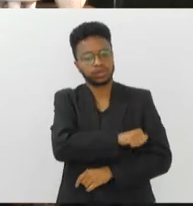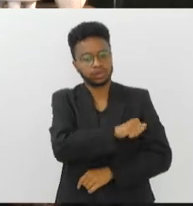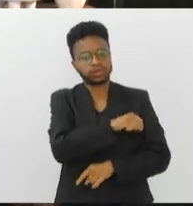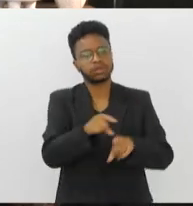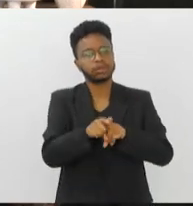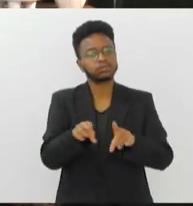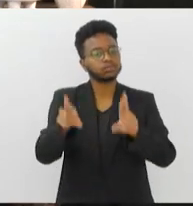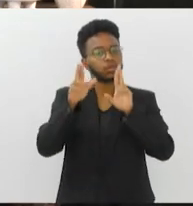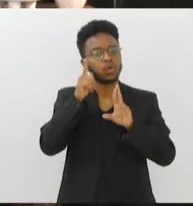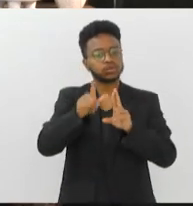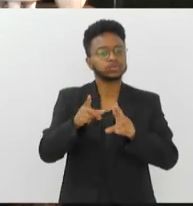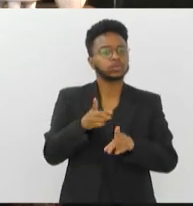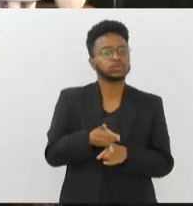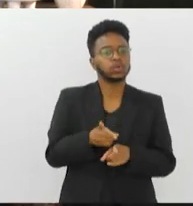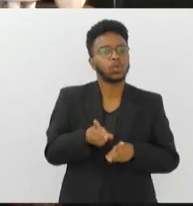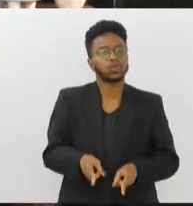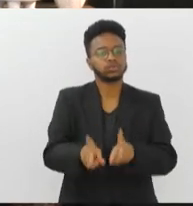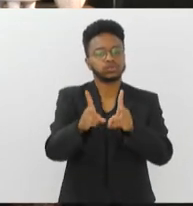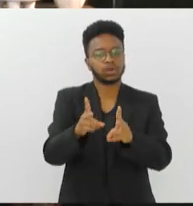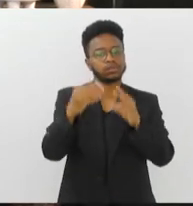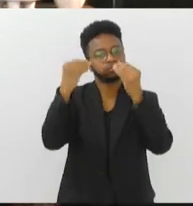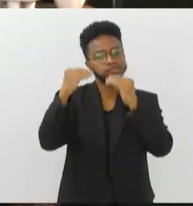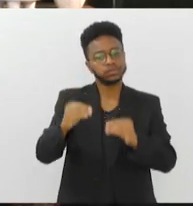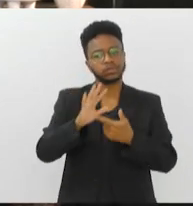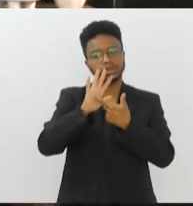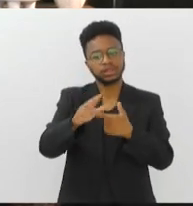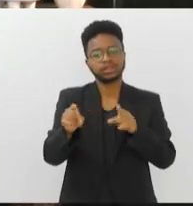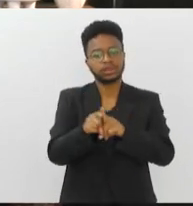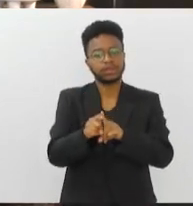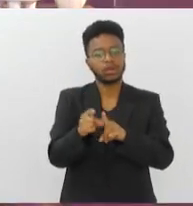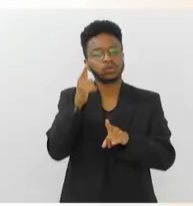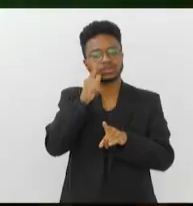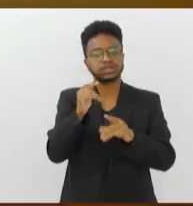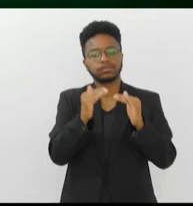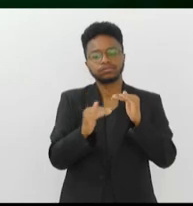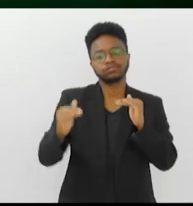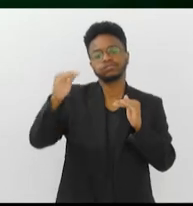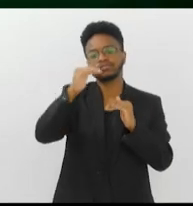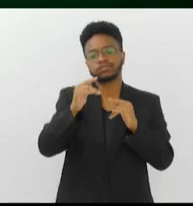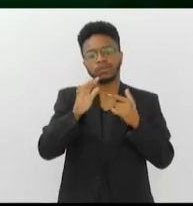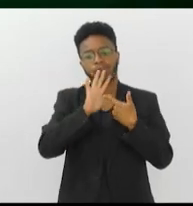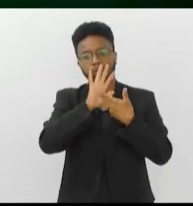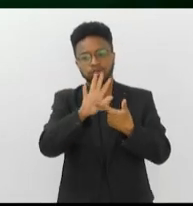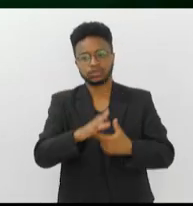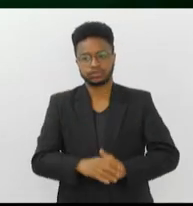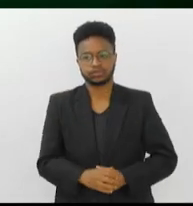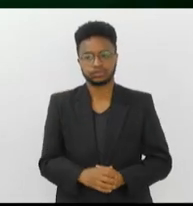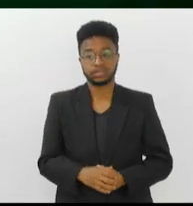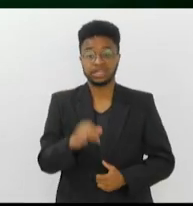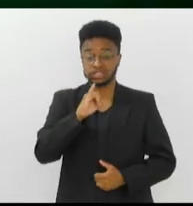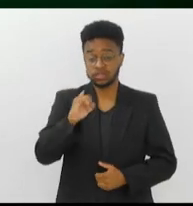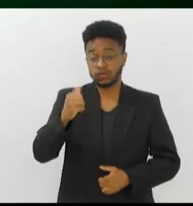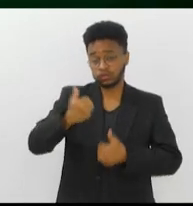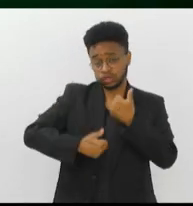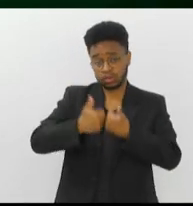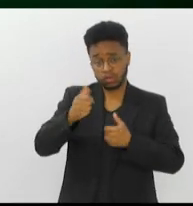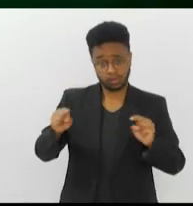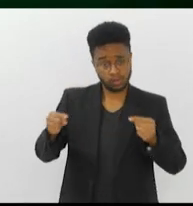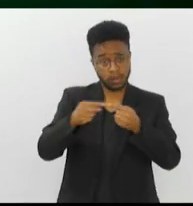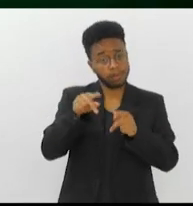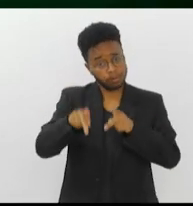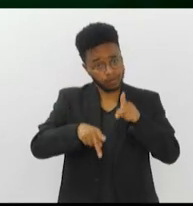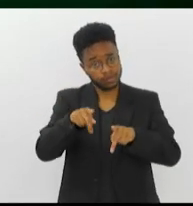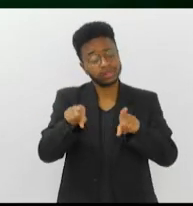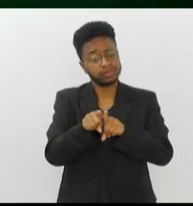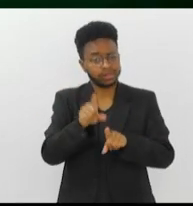sabe também a gente não possa chegar ali, botar o nosso pezinho também na primeira divisão. Afinal, se o futebol é o esporte do povo, a TV